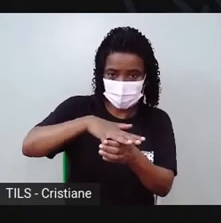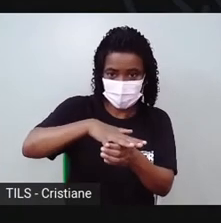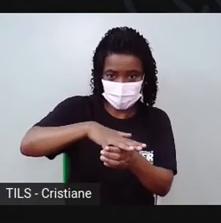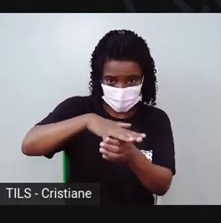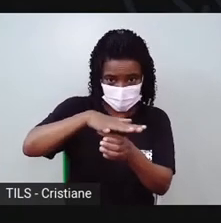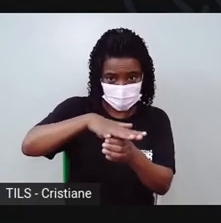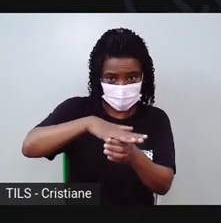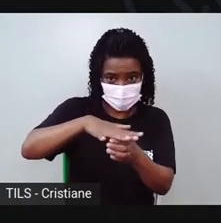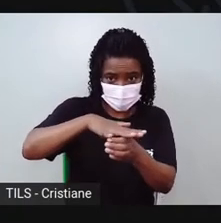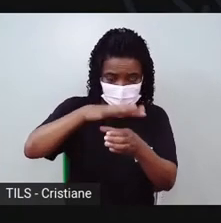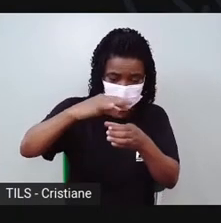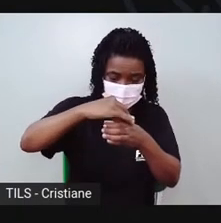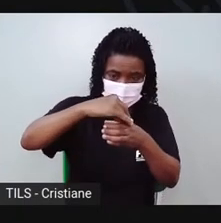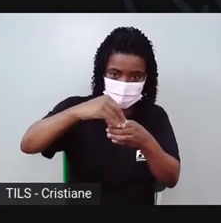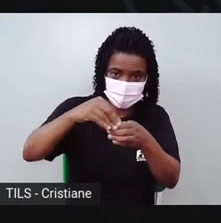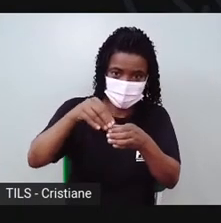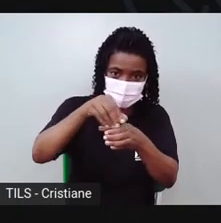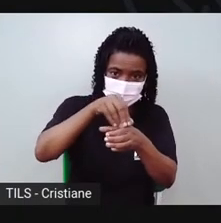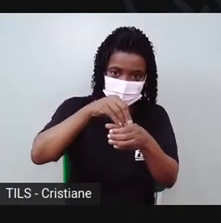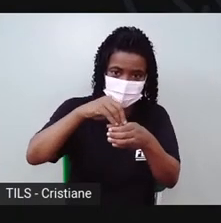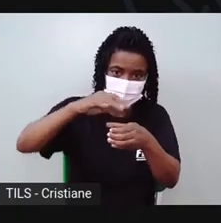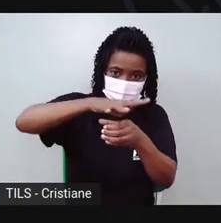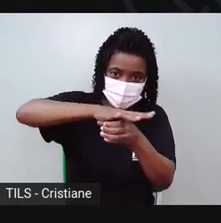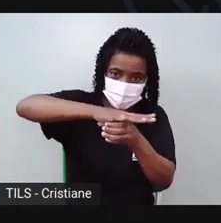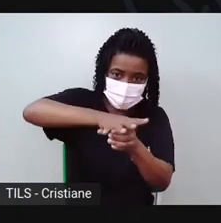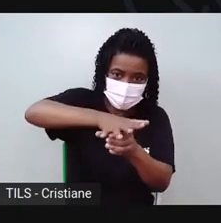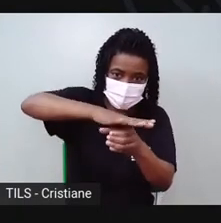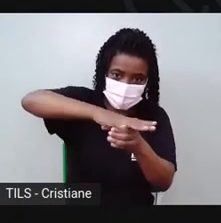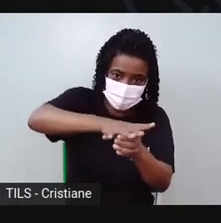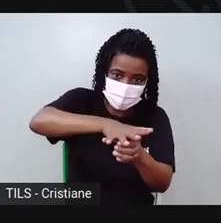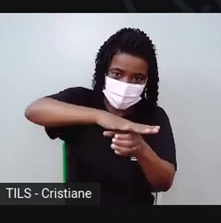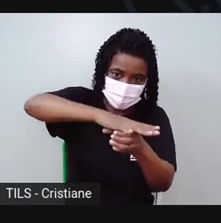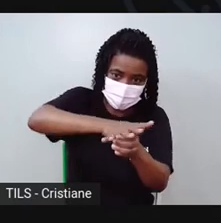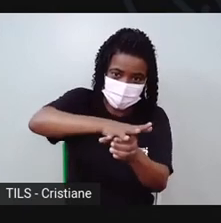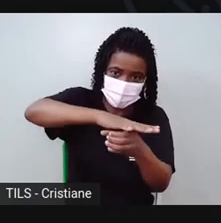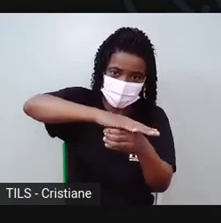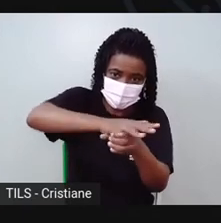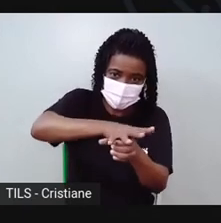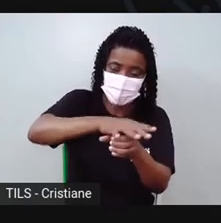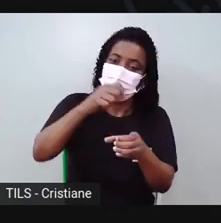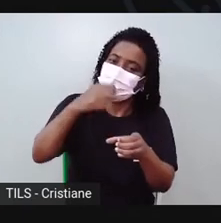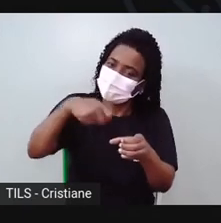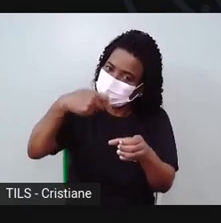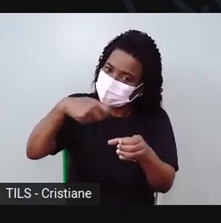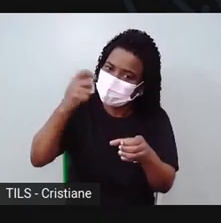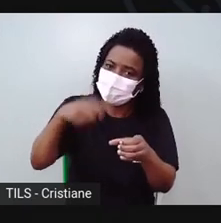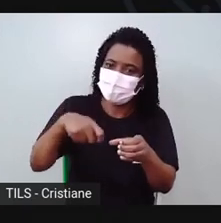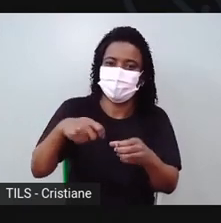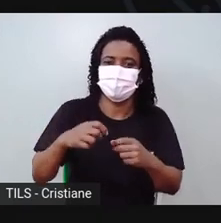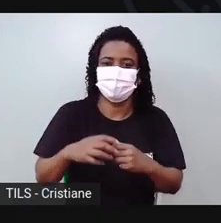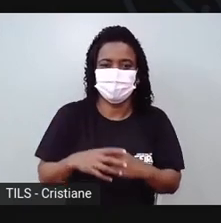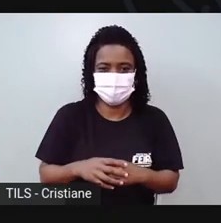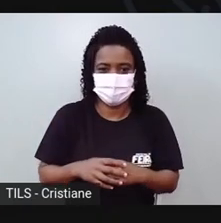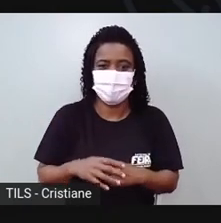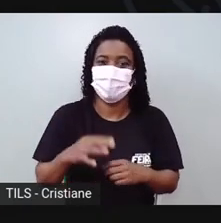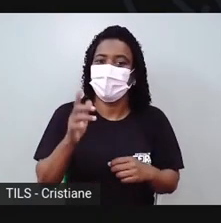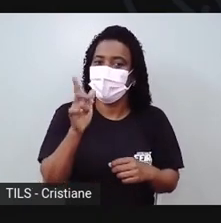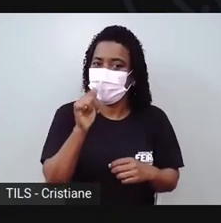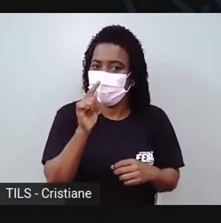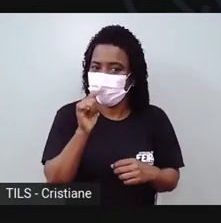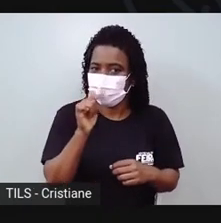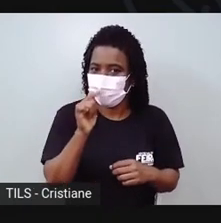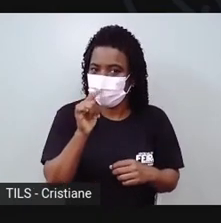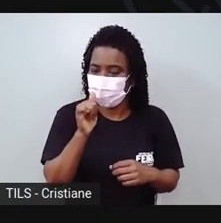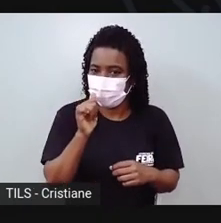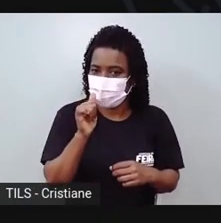acertar a boquinha da panela, vira de cabeça pra baixo. Aí a vai molhar o dedinho na aguinha